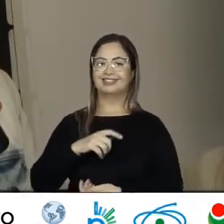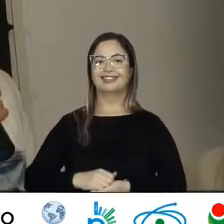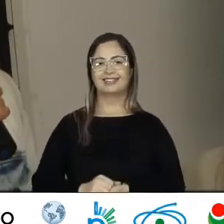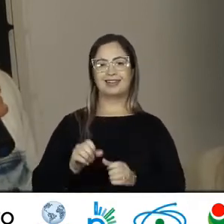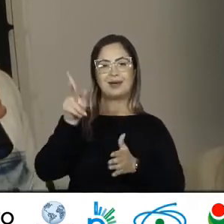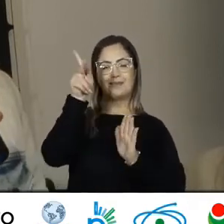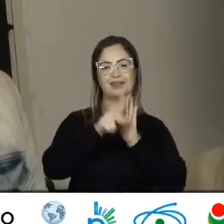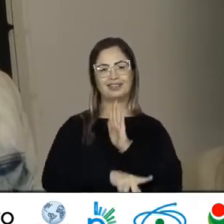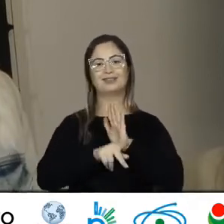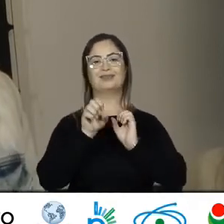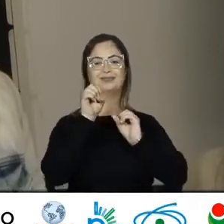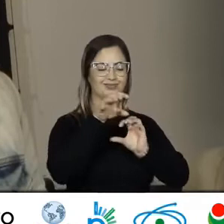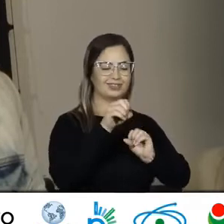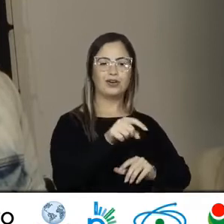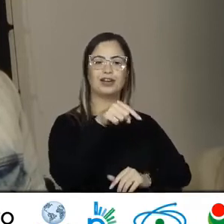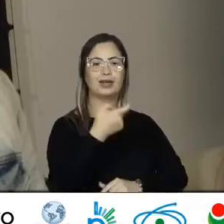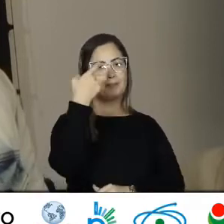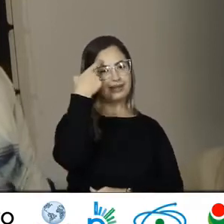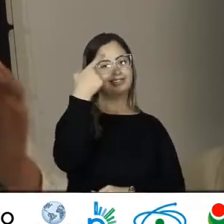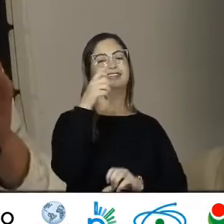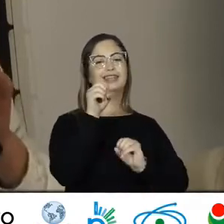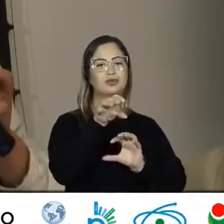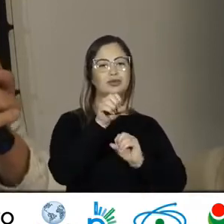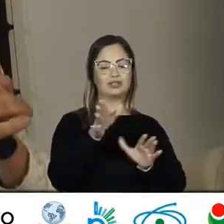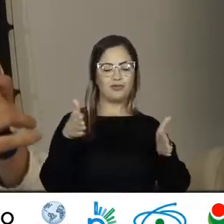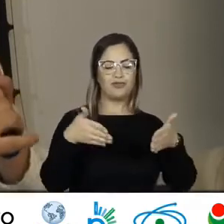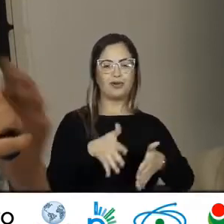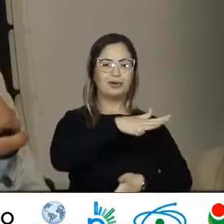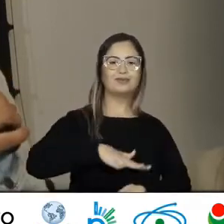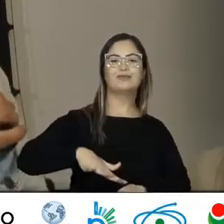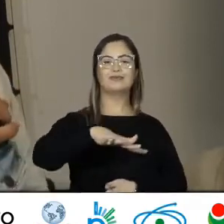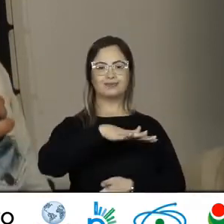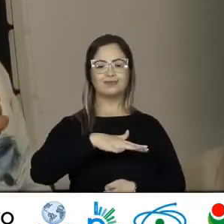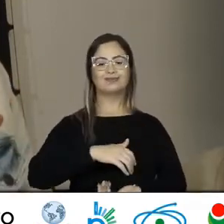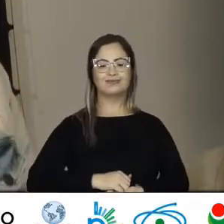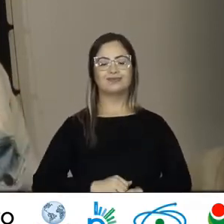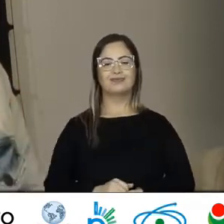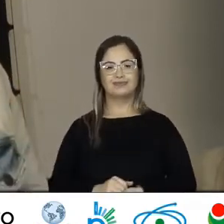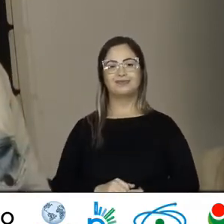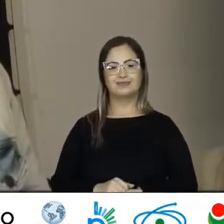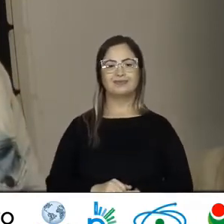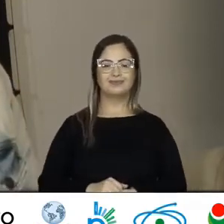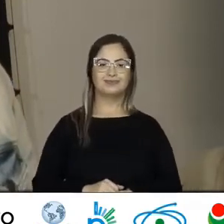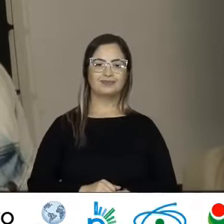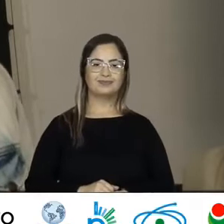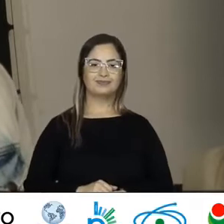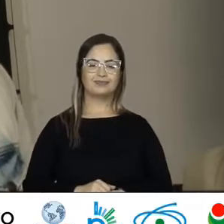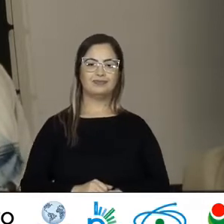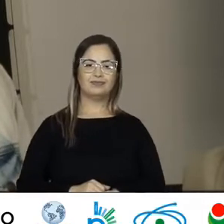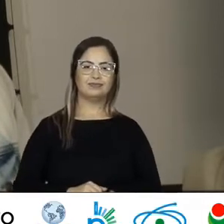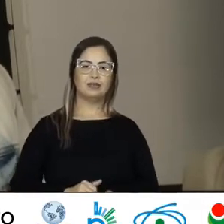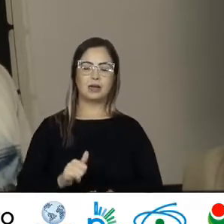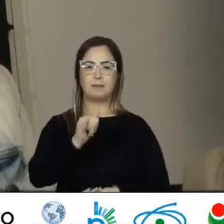dedica A pensar O campo Da educação De maneira Potente A escolha